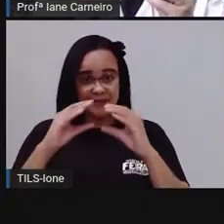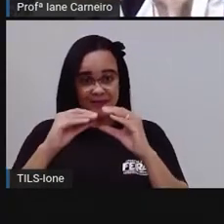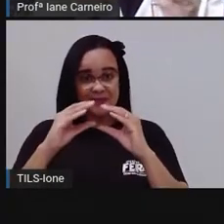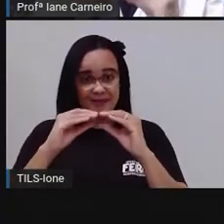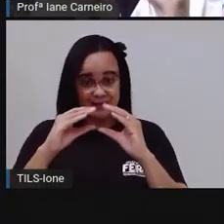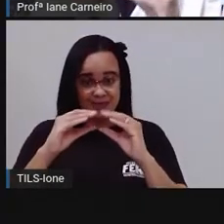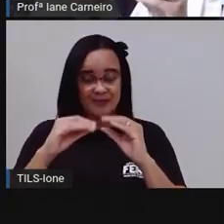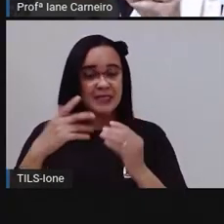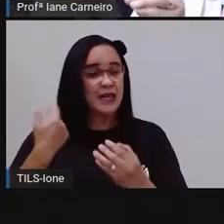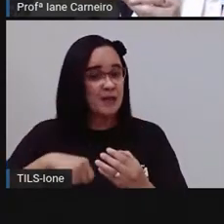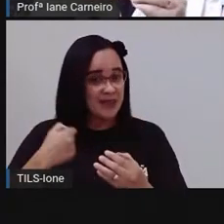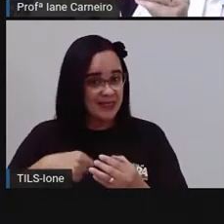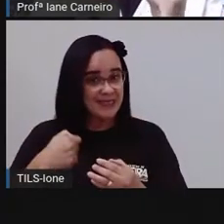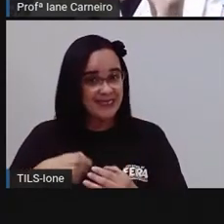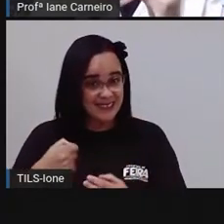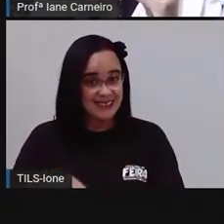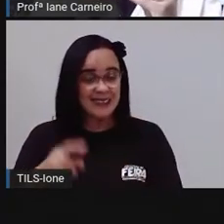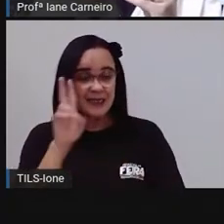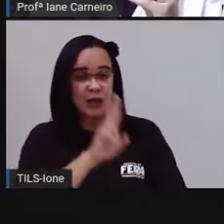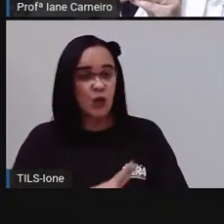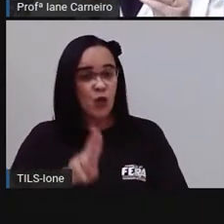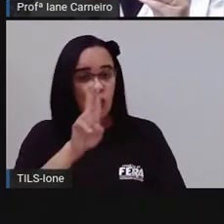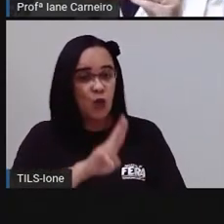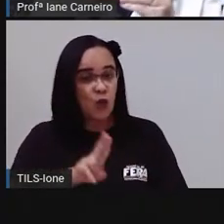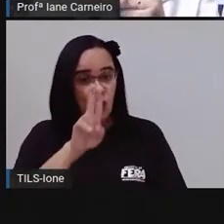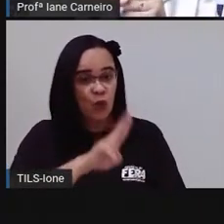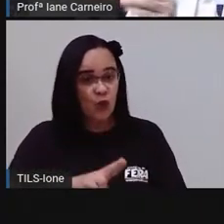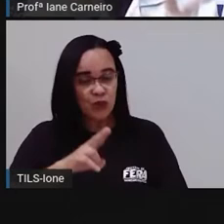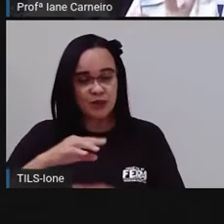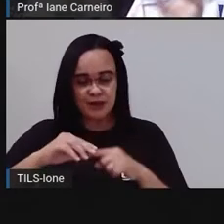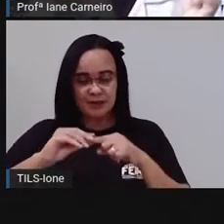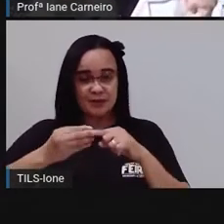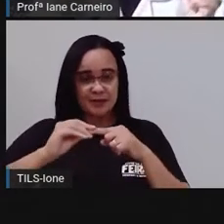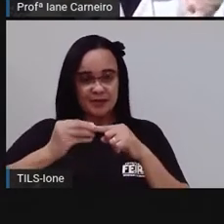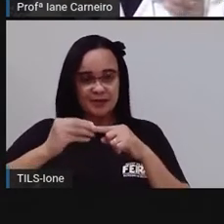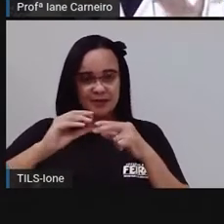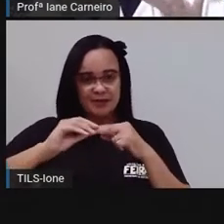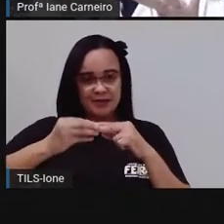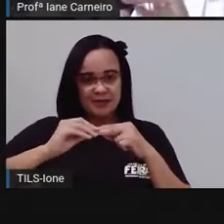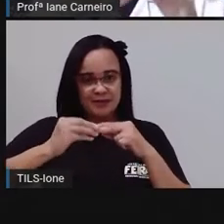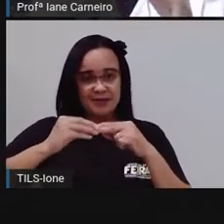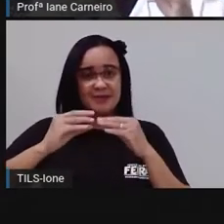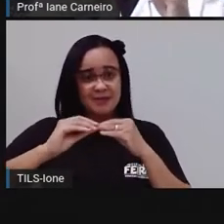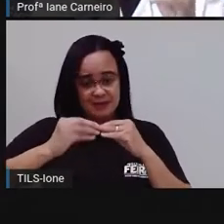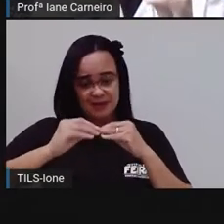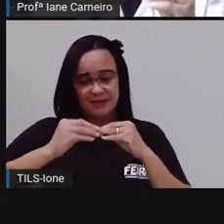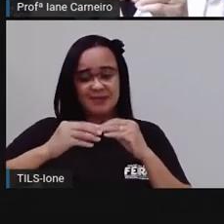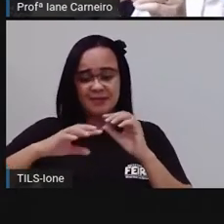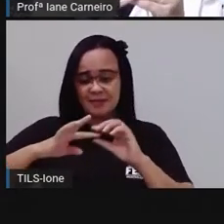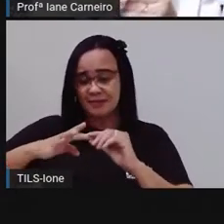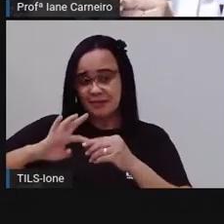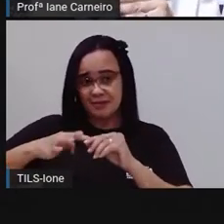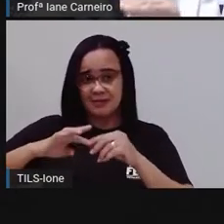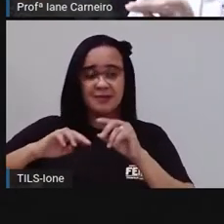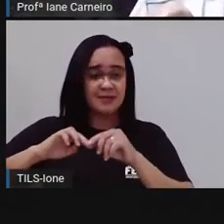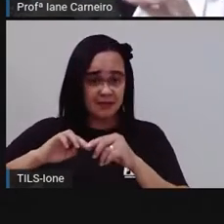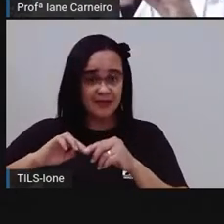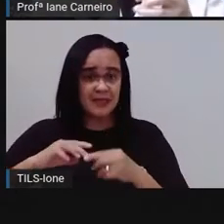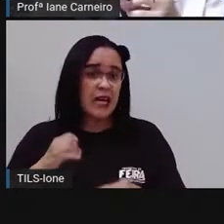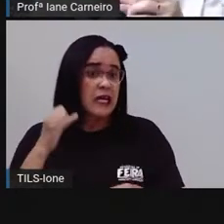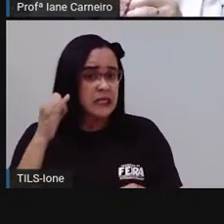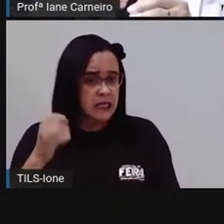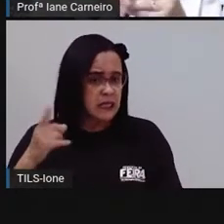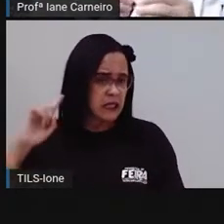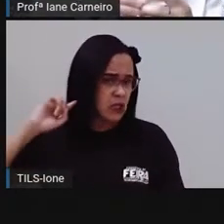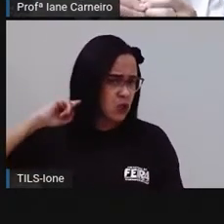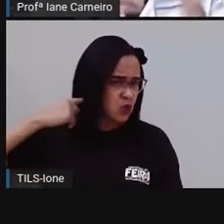mamãe deve usar para tirar o esmalte da unha. Eu também uso às vezes para tirar uma sujeirinha. Então às vezes está